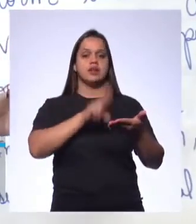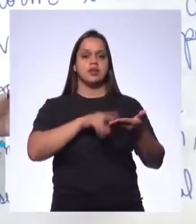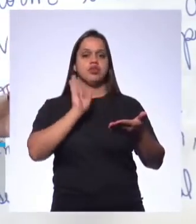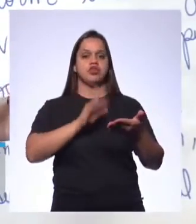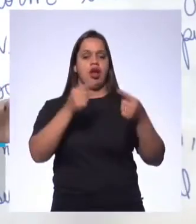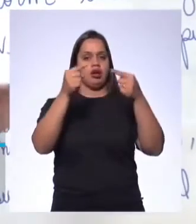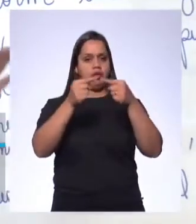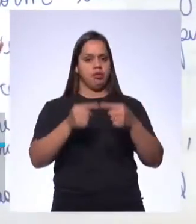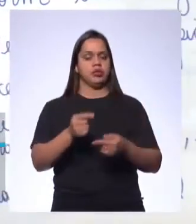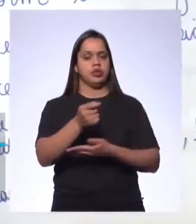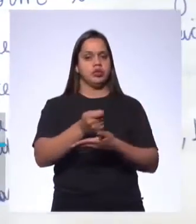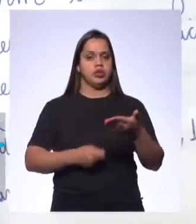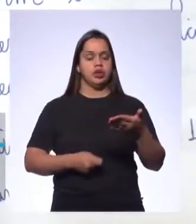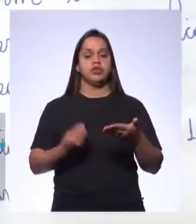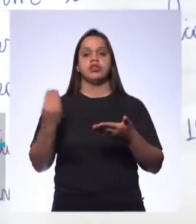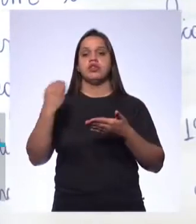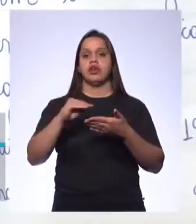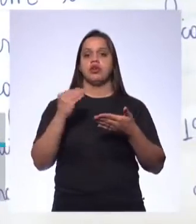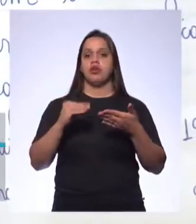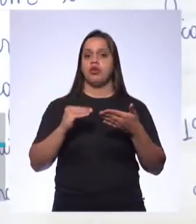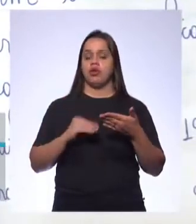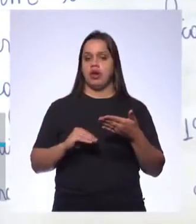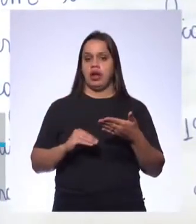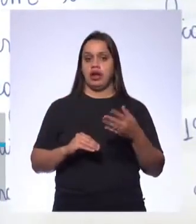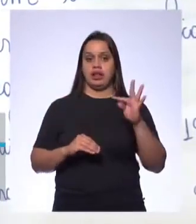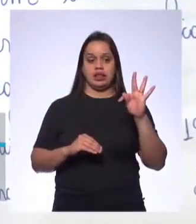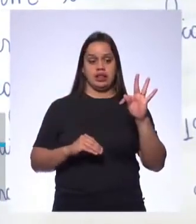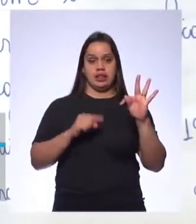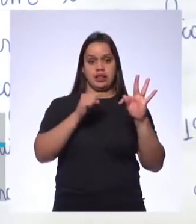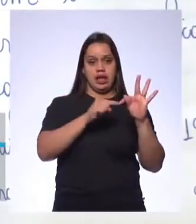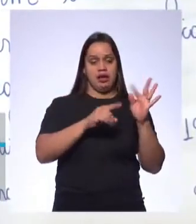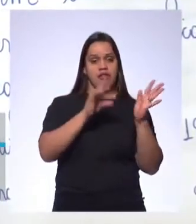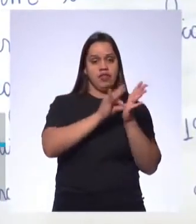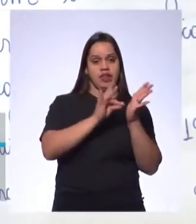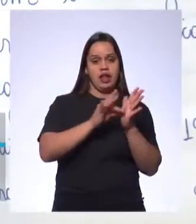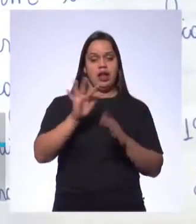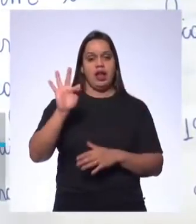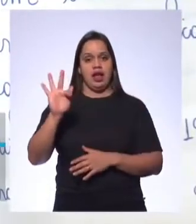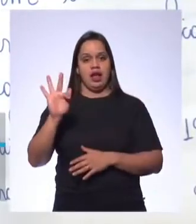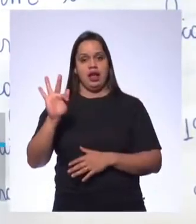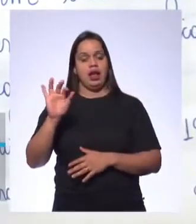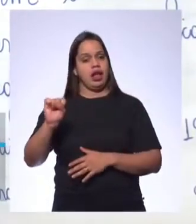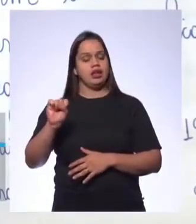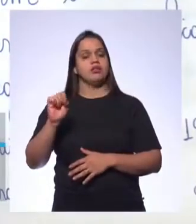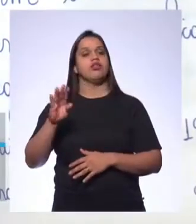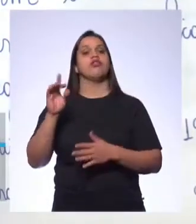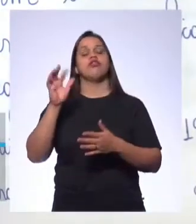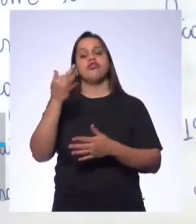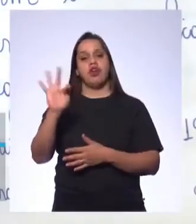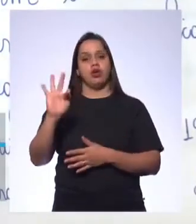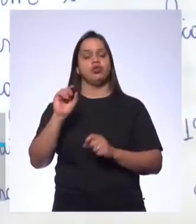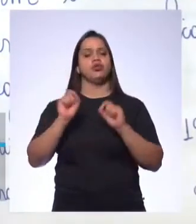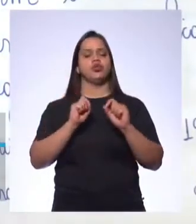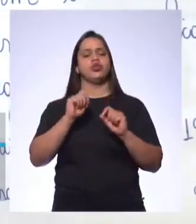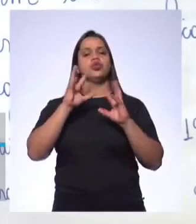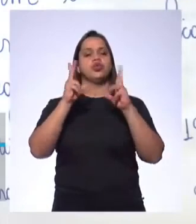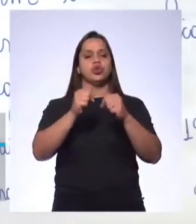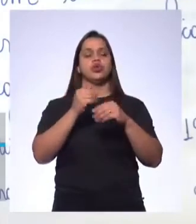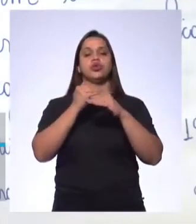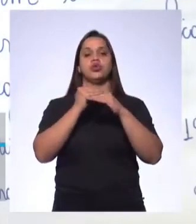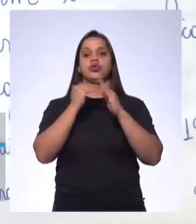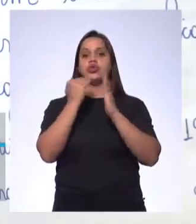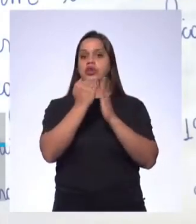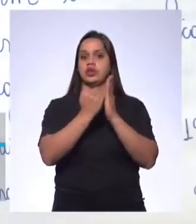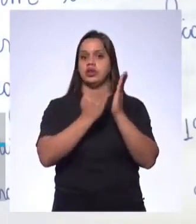de acordo com o texto. E você vai colocar T se for verdadeiro. E F se for falso. Coloquem todas em uma sequência só para ajudar o